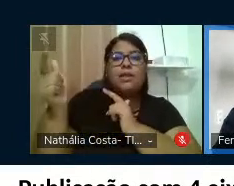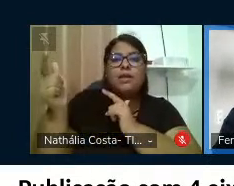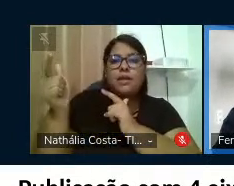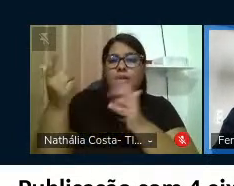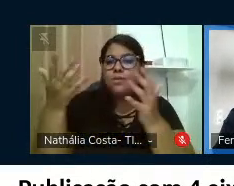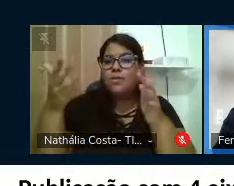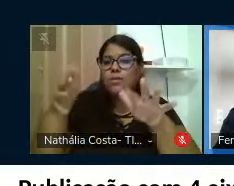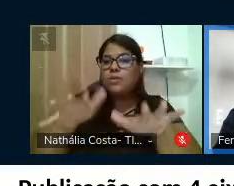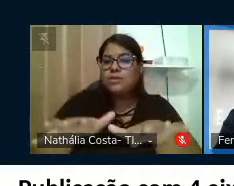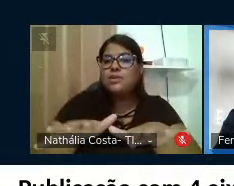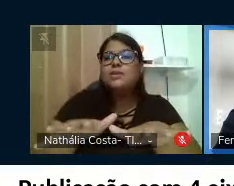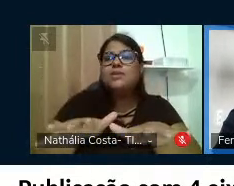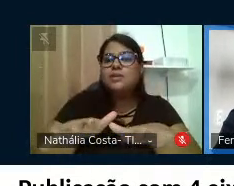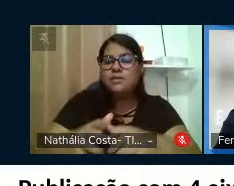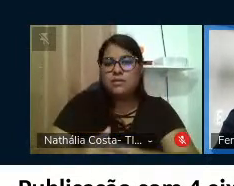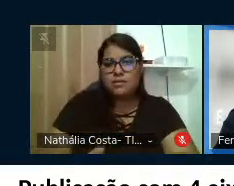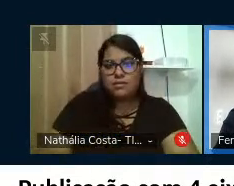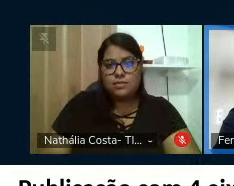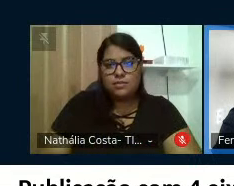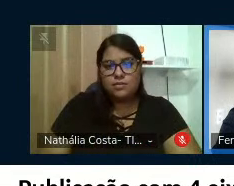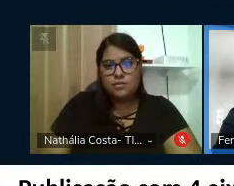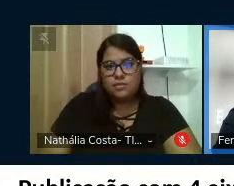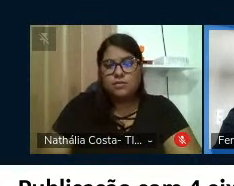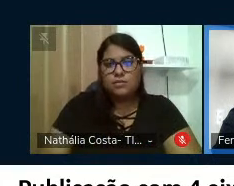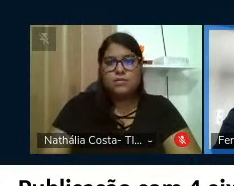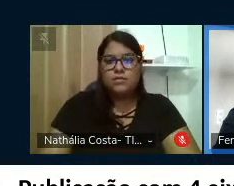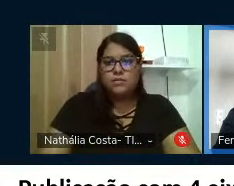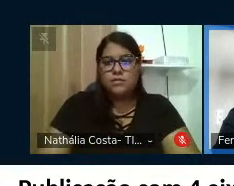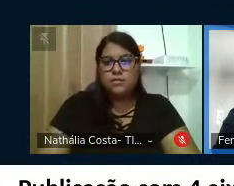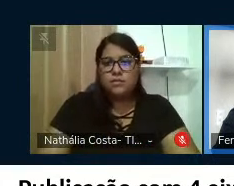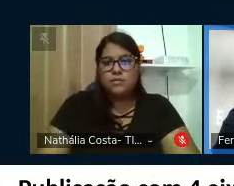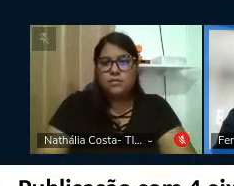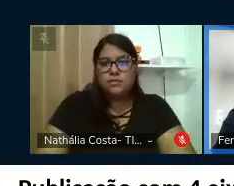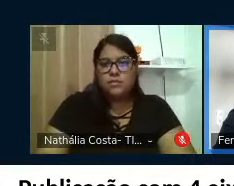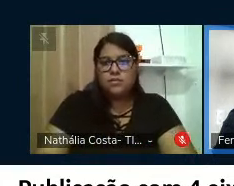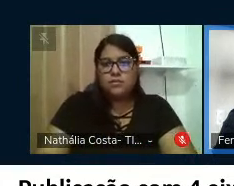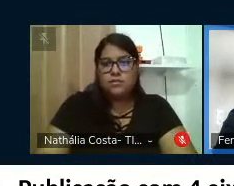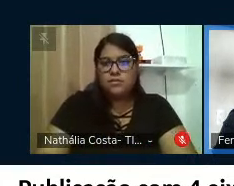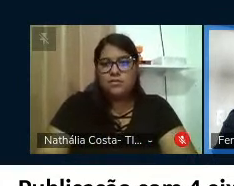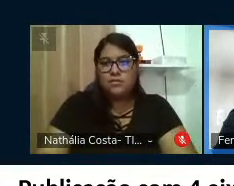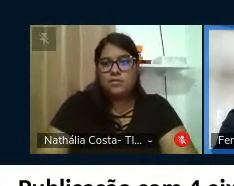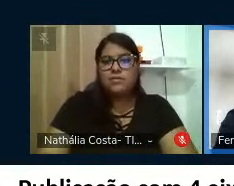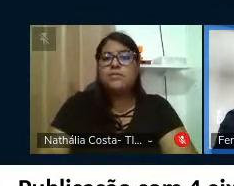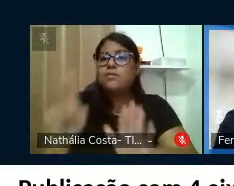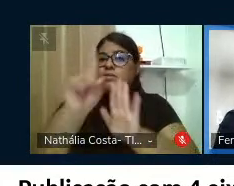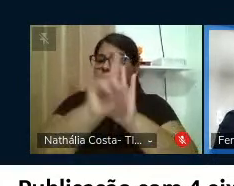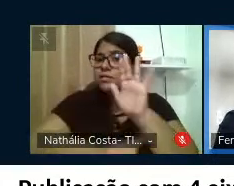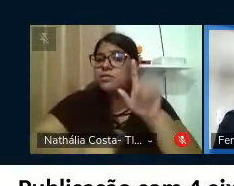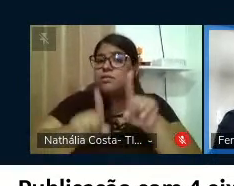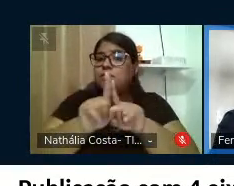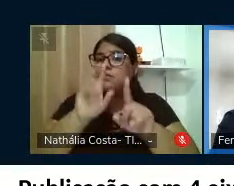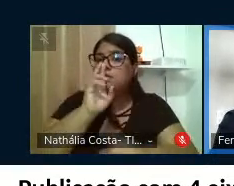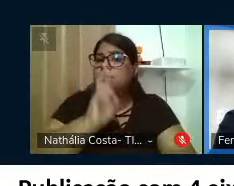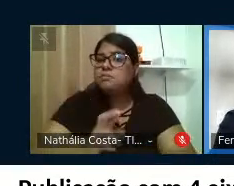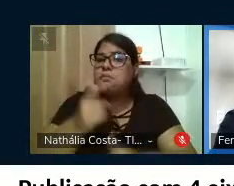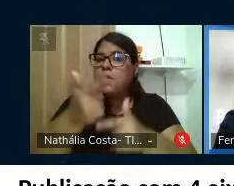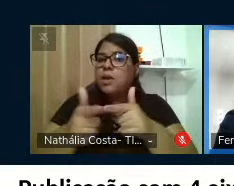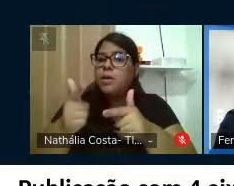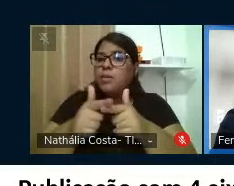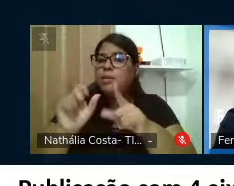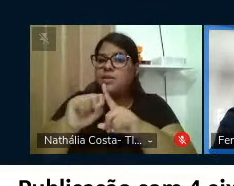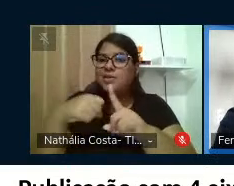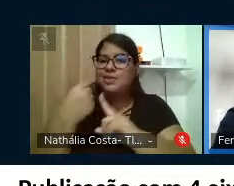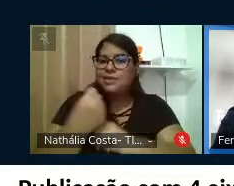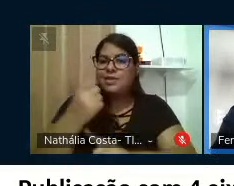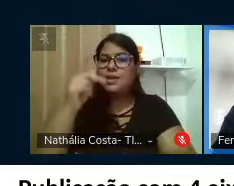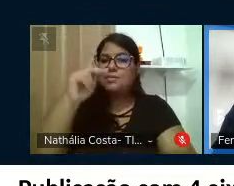inclusivo, né, e que seja também uma resposta para os problemas do nosso país, da nossa sociedade, né?